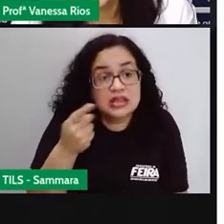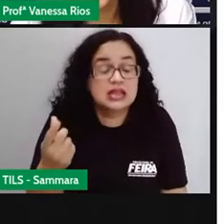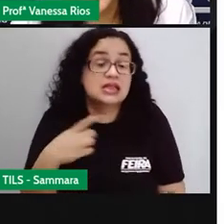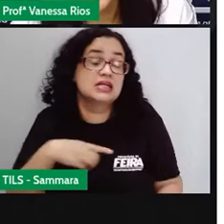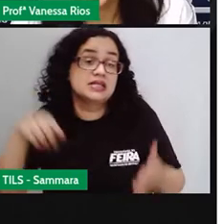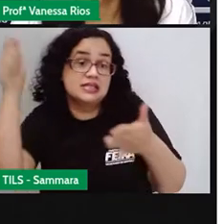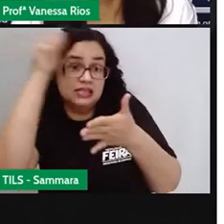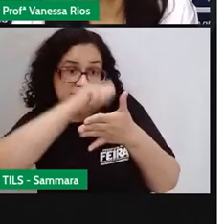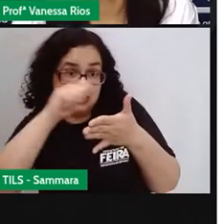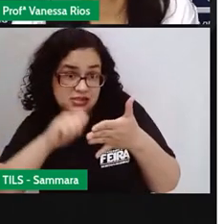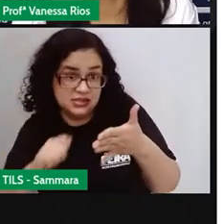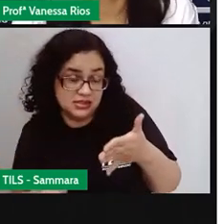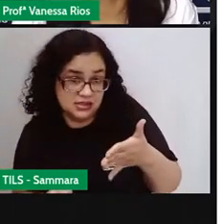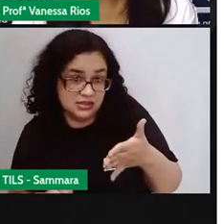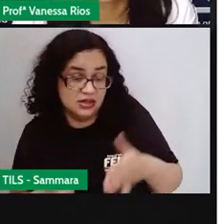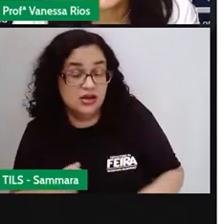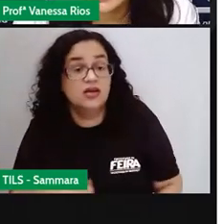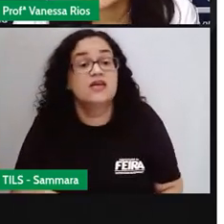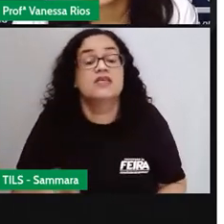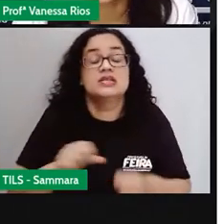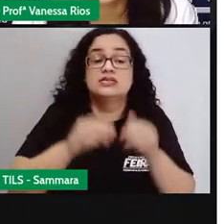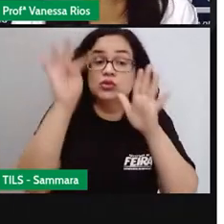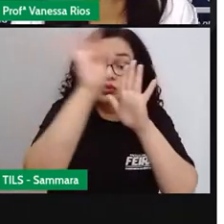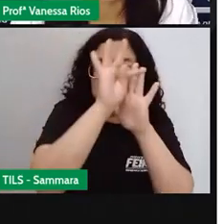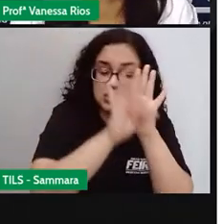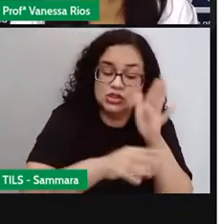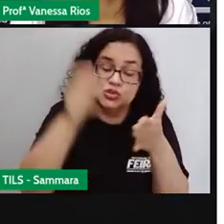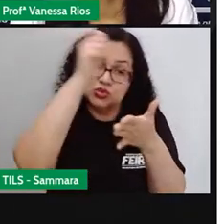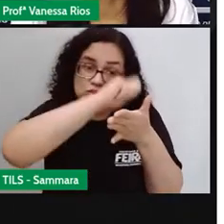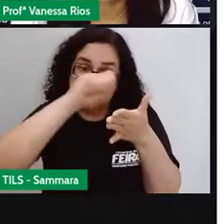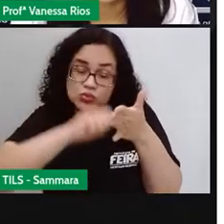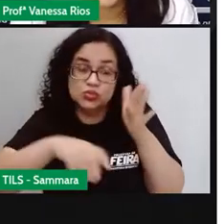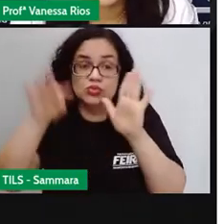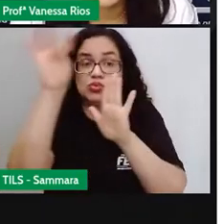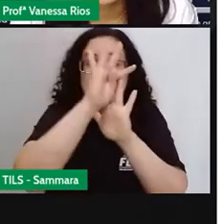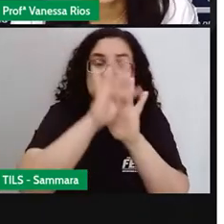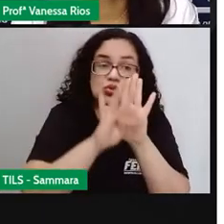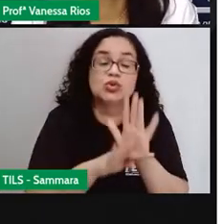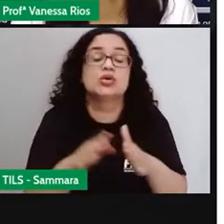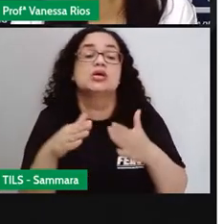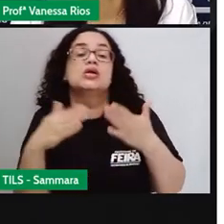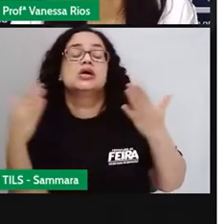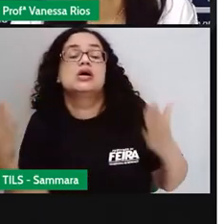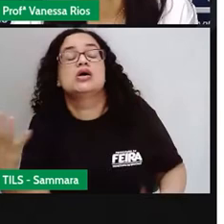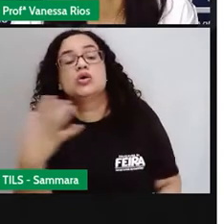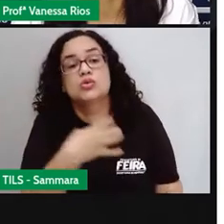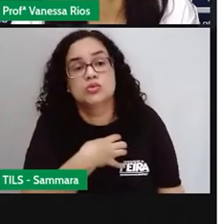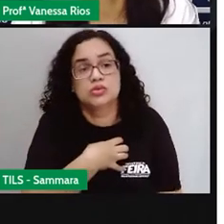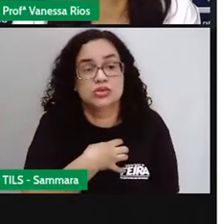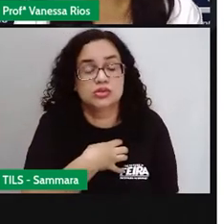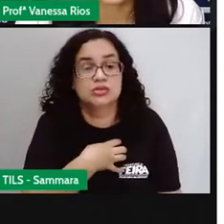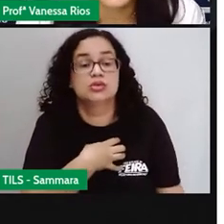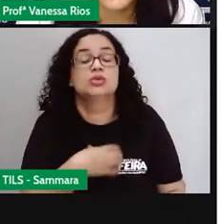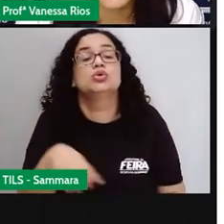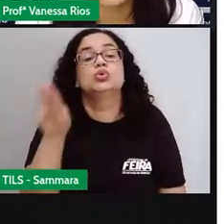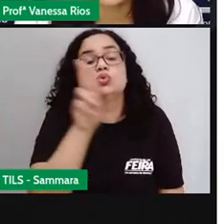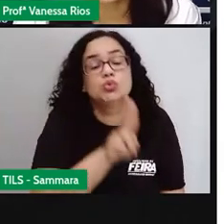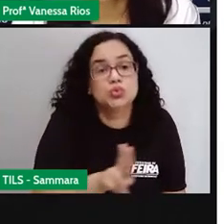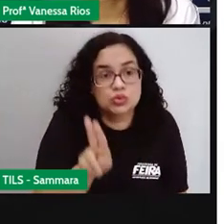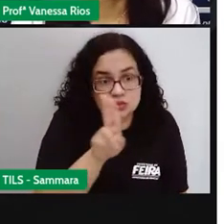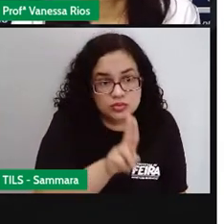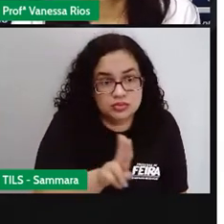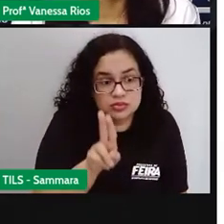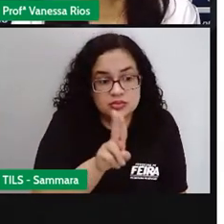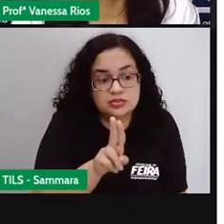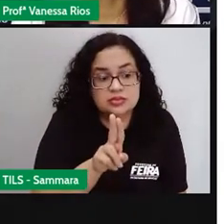gente escrever. Quando a gente for produzir um texto, né? Seja ele para qual sentido tiver, para qual utilidade tiver.